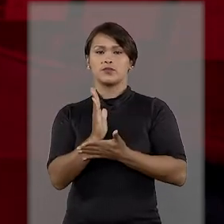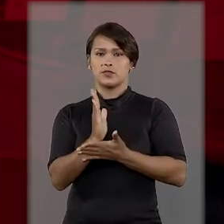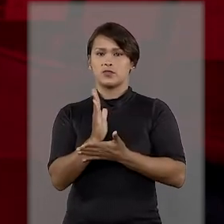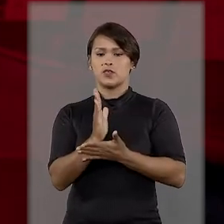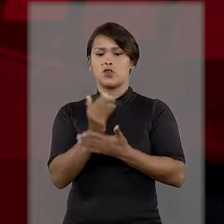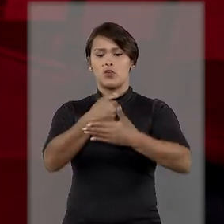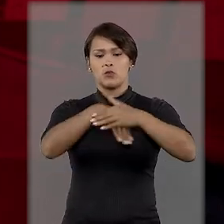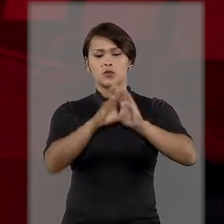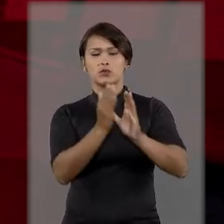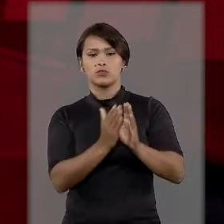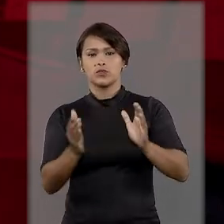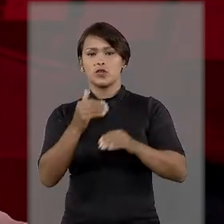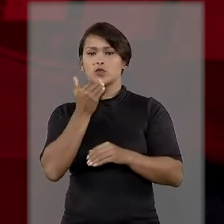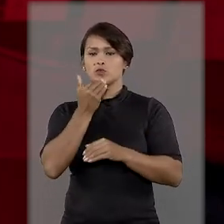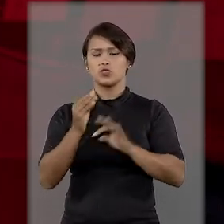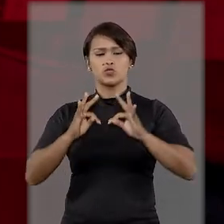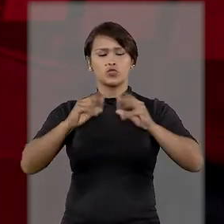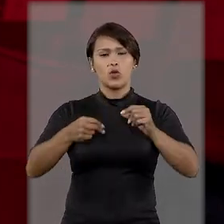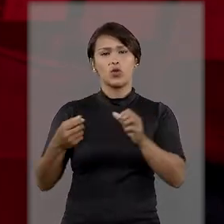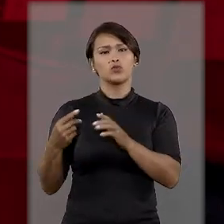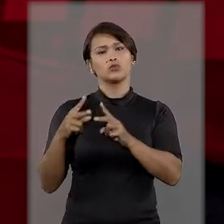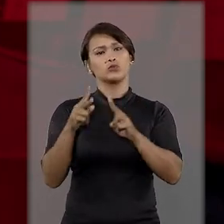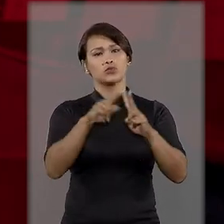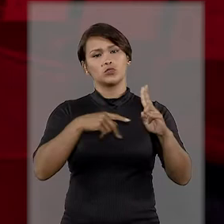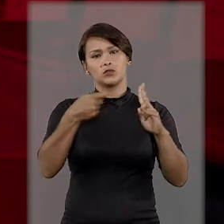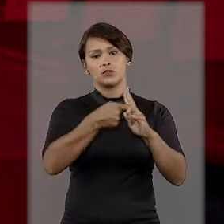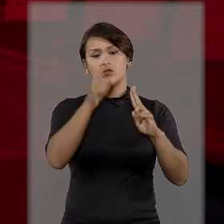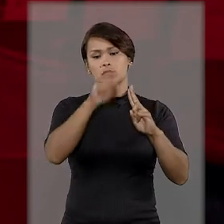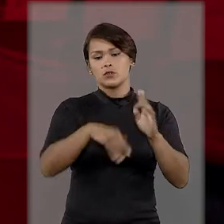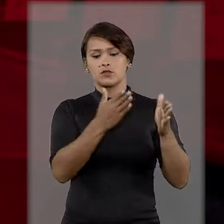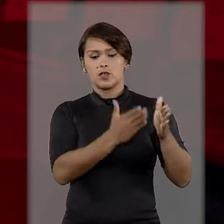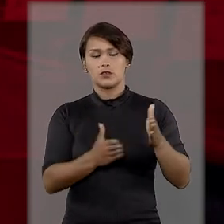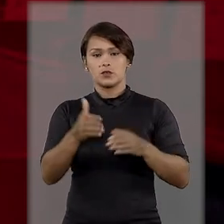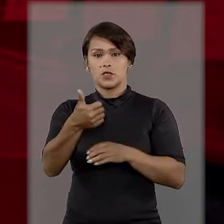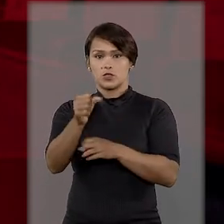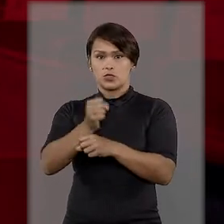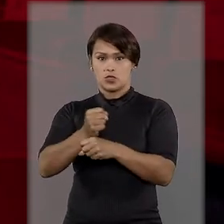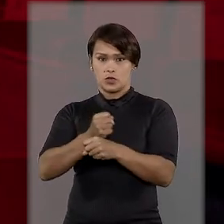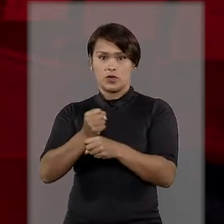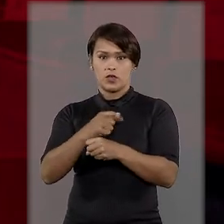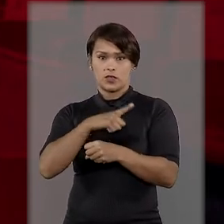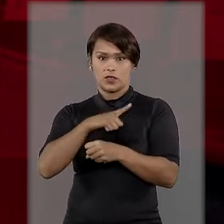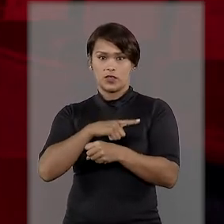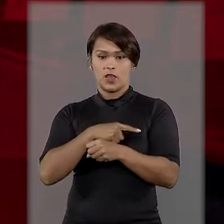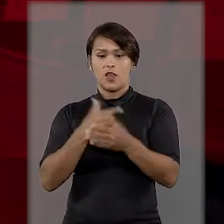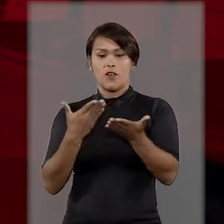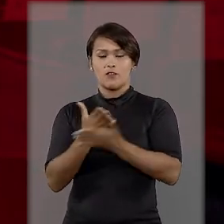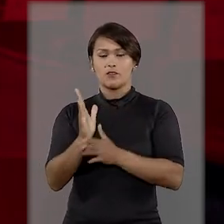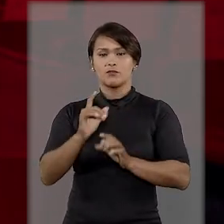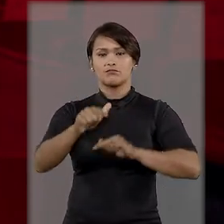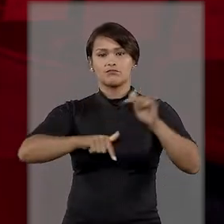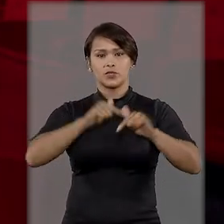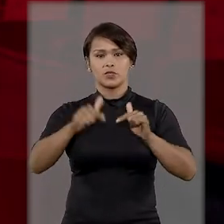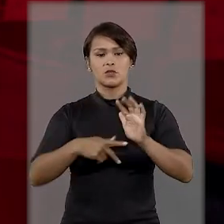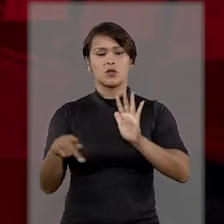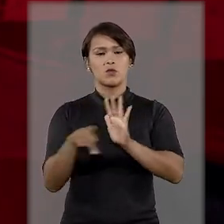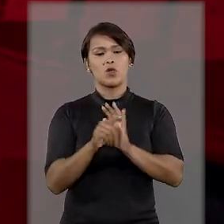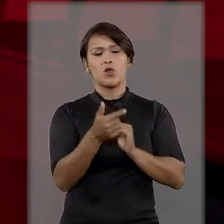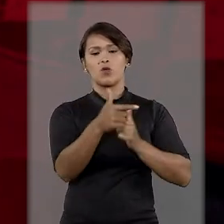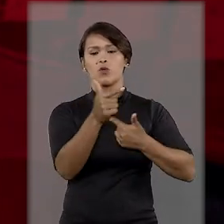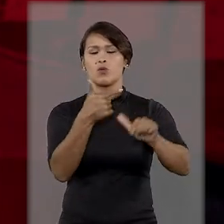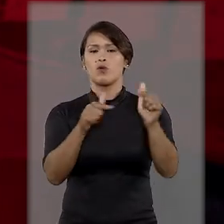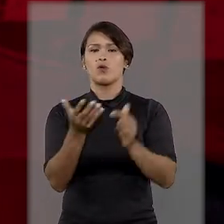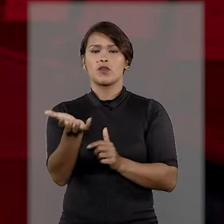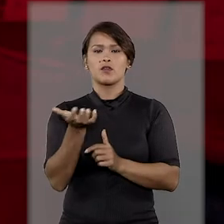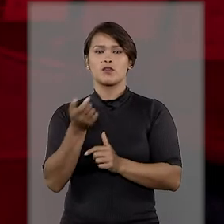considerou prescritos os pedidos dos segurados e esse prazo prescricional de um ano vale para o exercício de